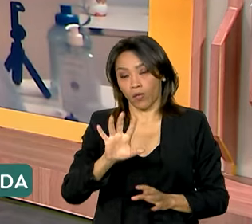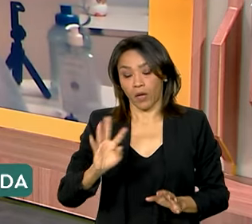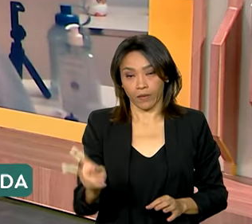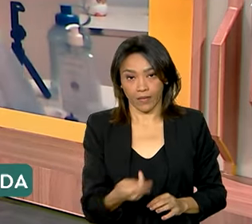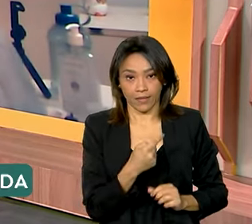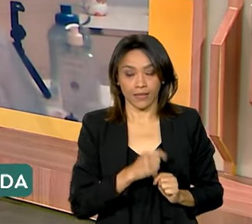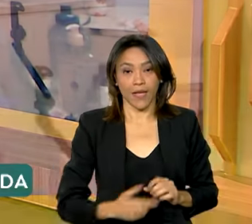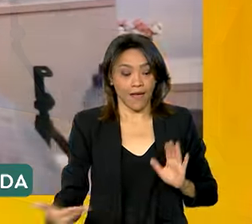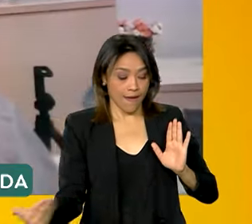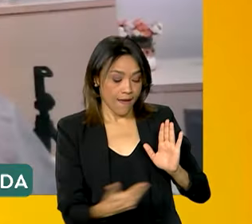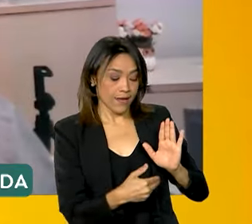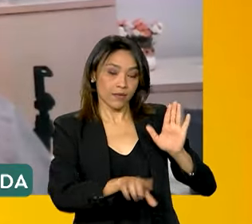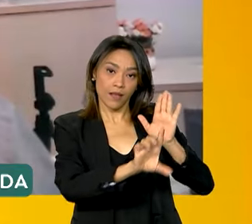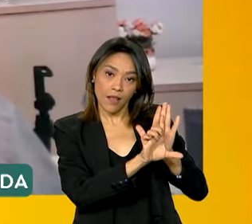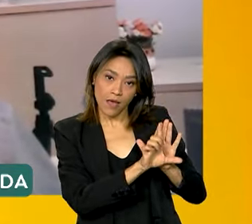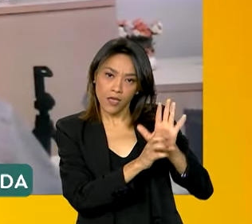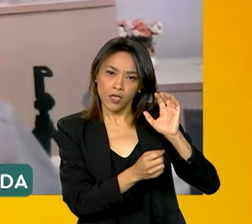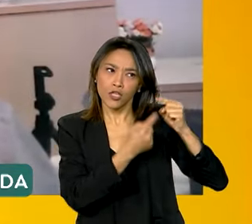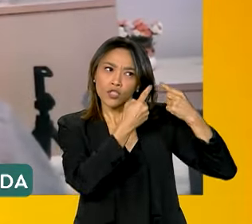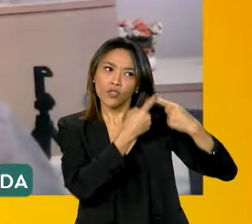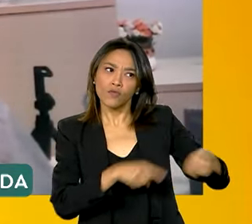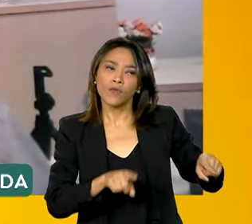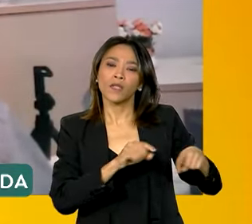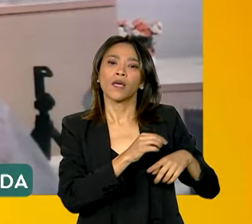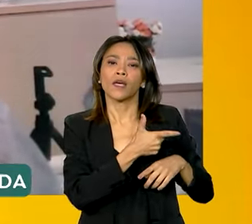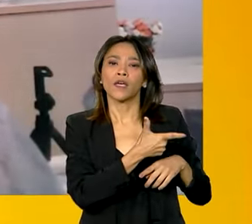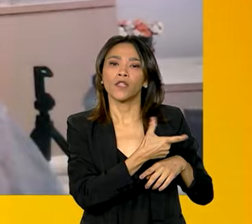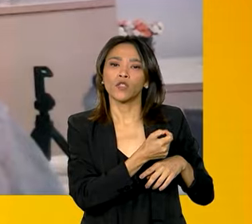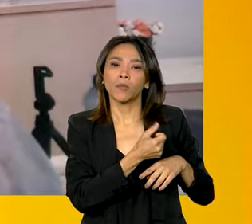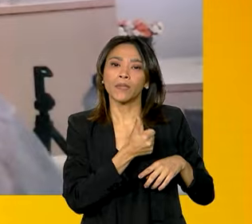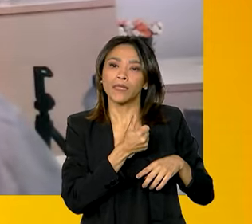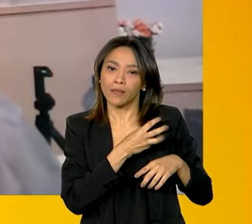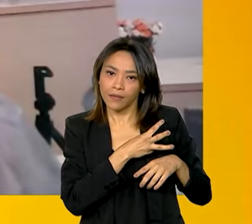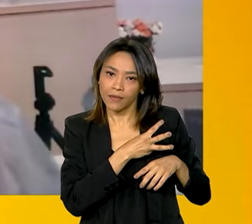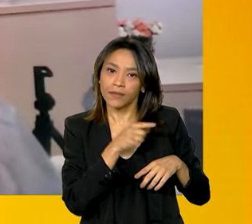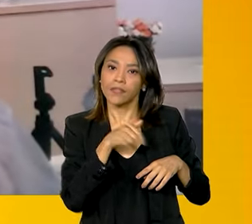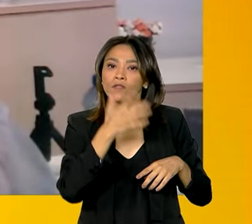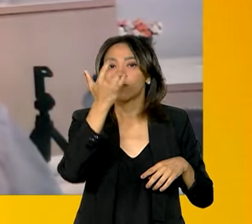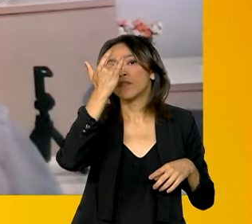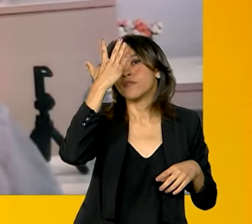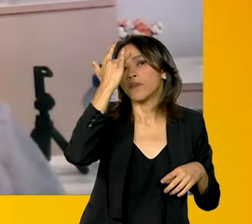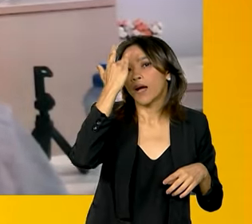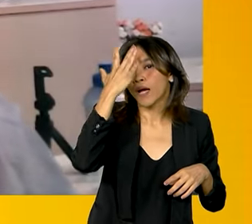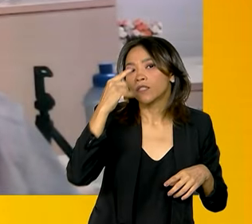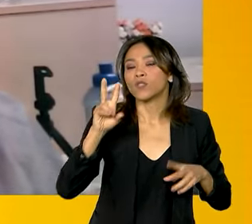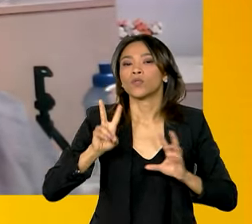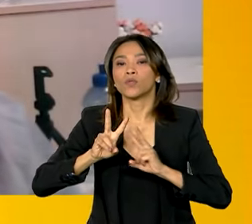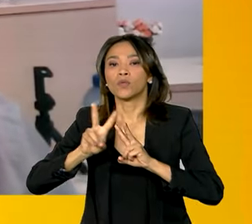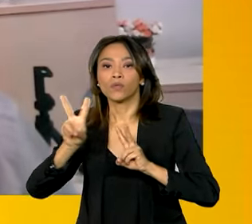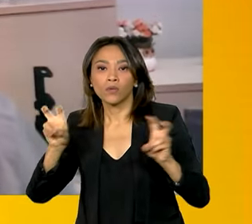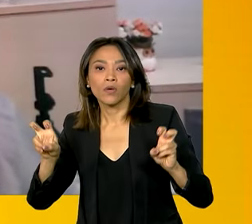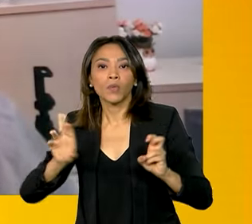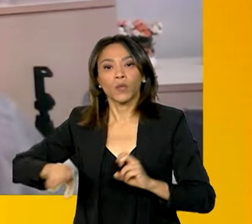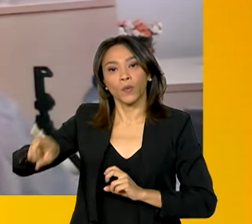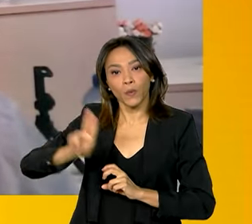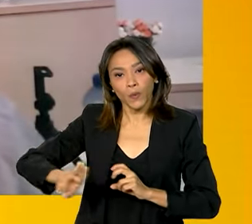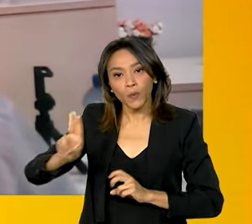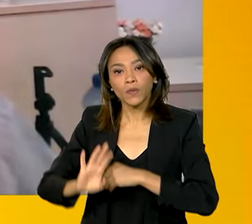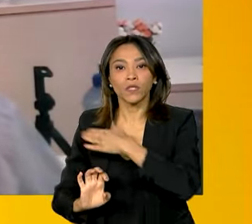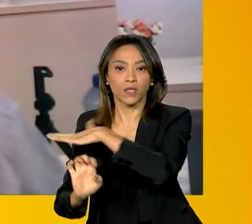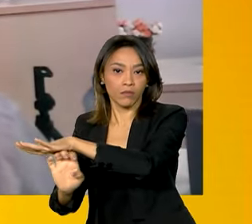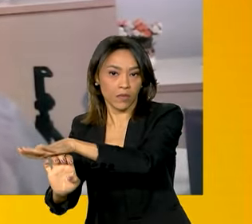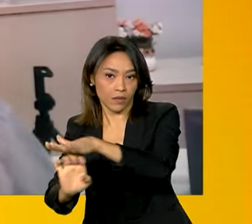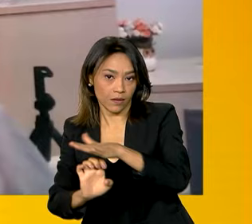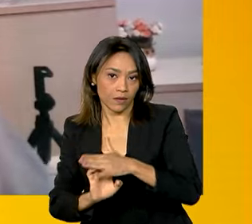lei, publicada em 2013, ela facilitou as concessões dos terminais de uso privado, ou seja, maior